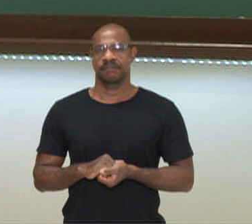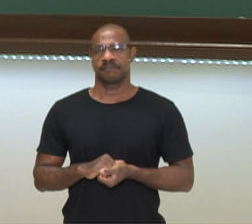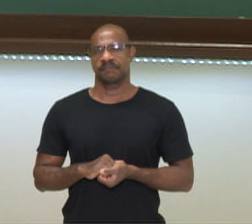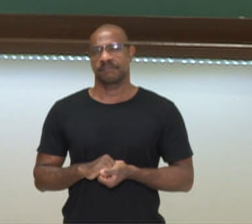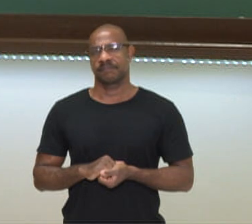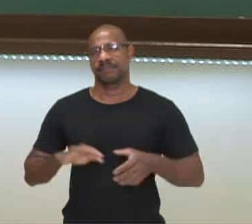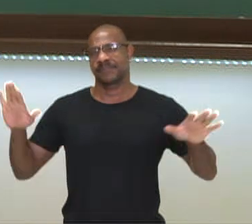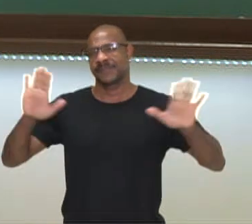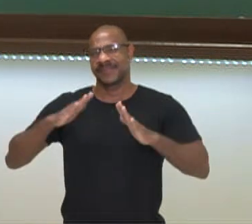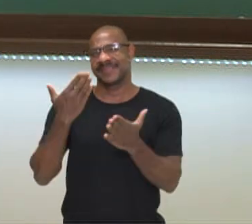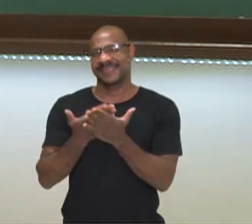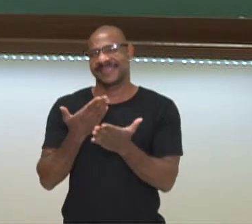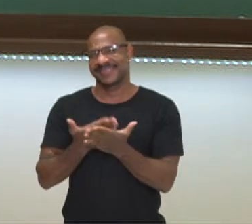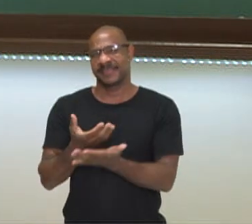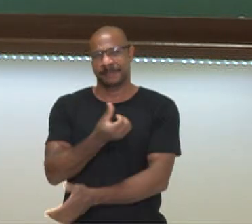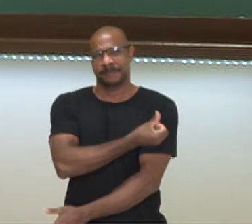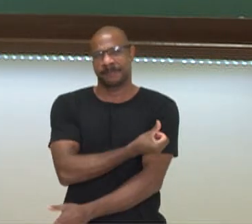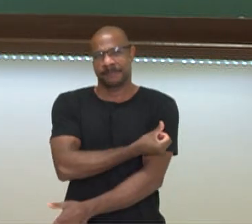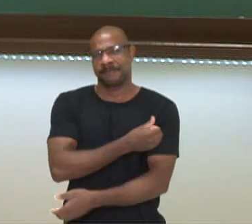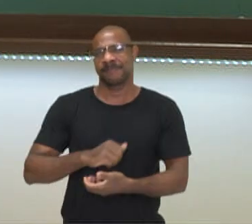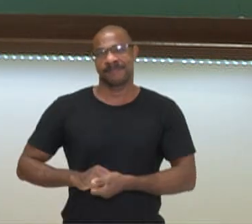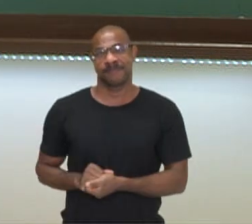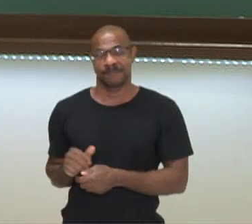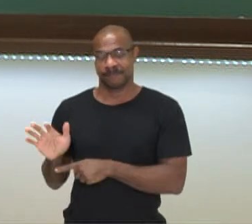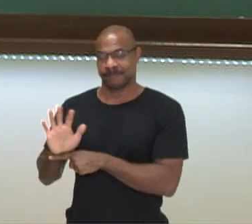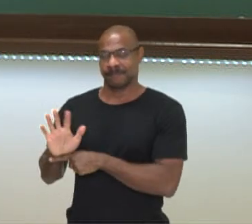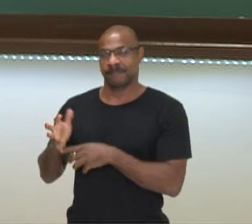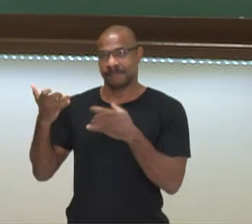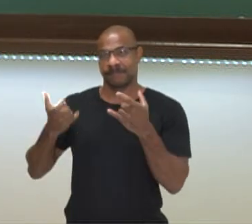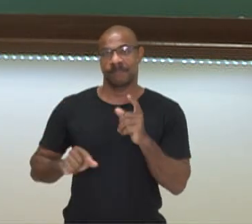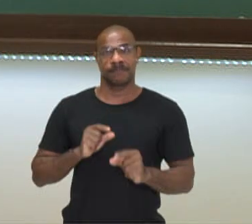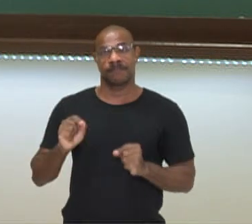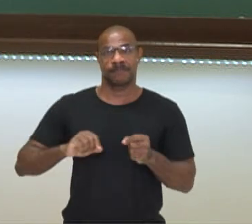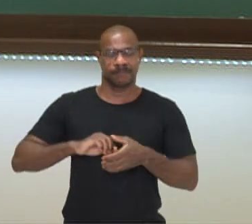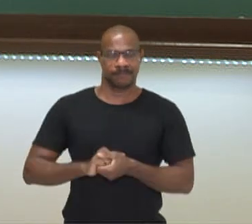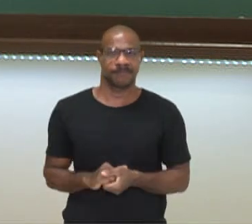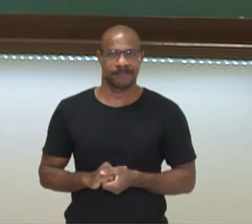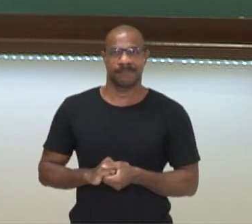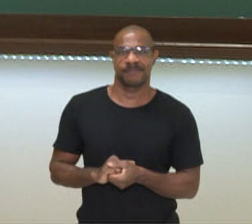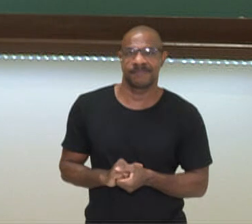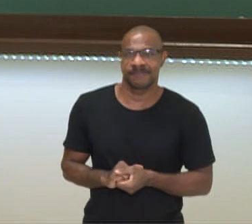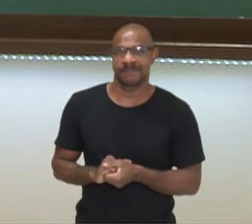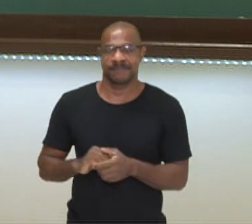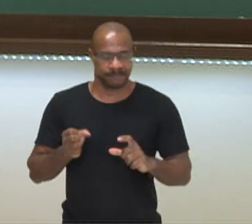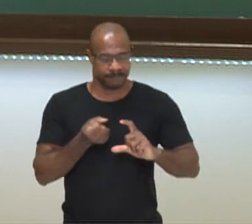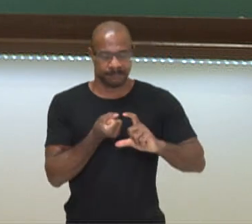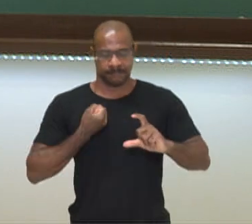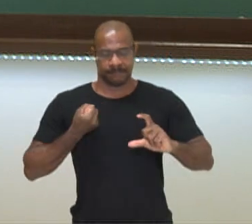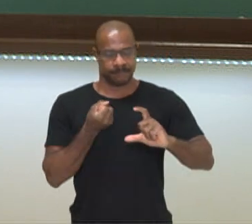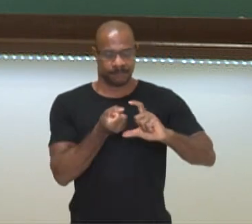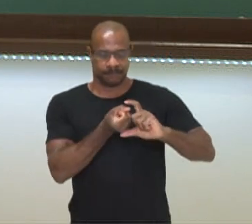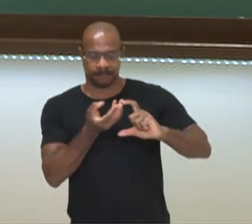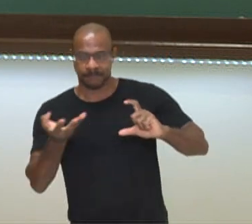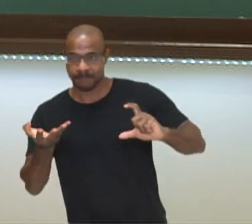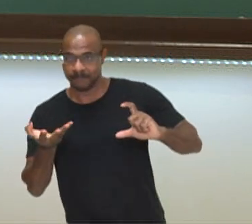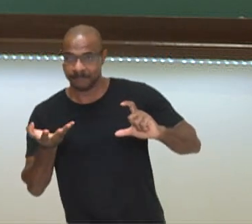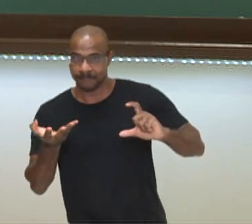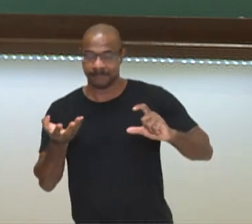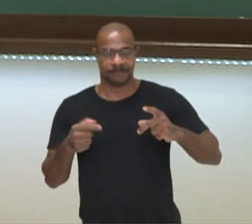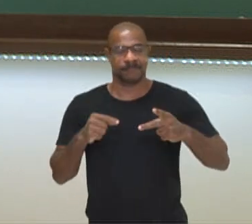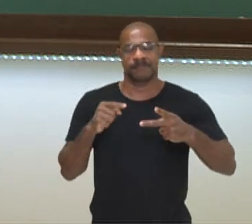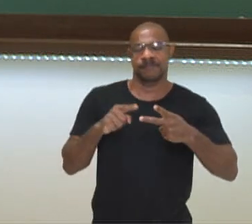Olá, estudantes do sexto ano! Nesse vídeo nós vamos conversar um pouquinho sobre expressões numéricas, as